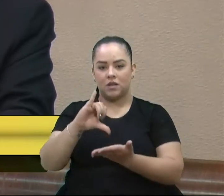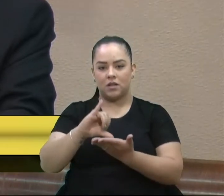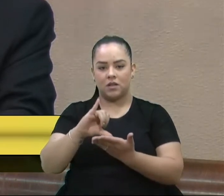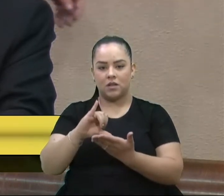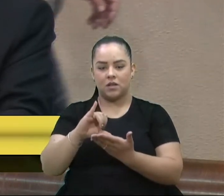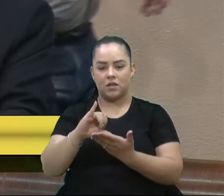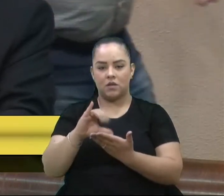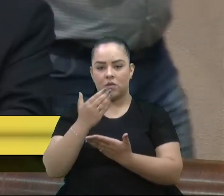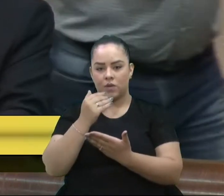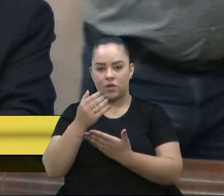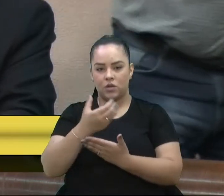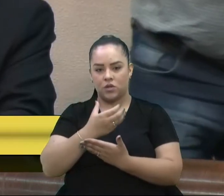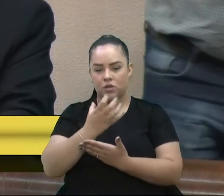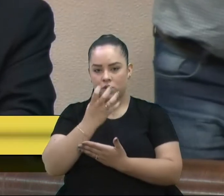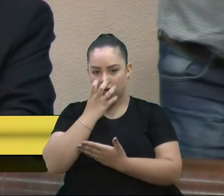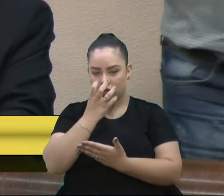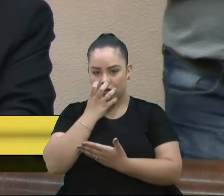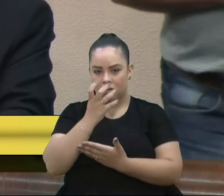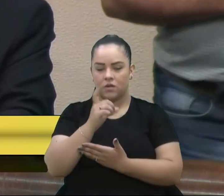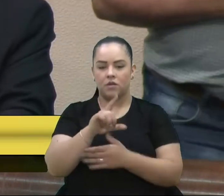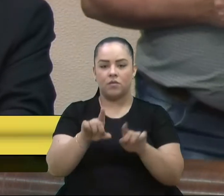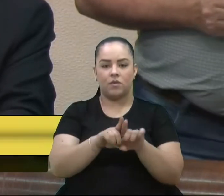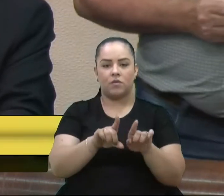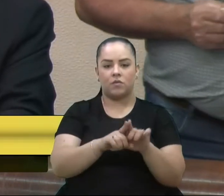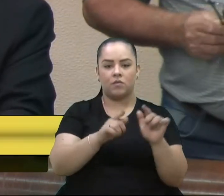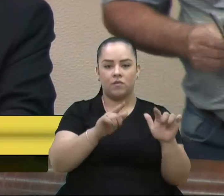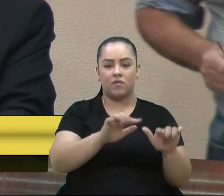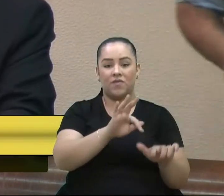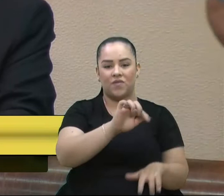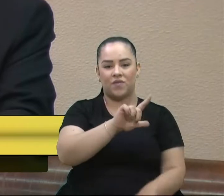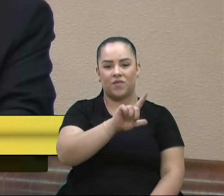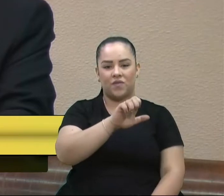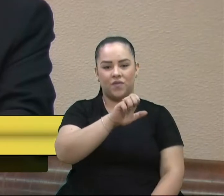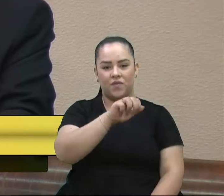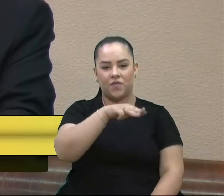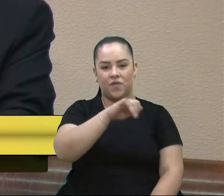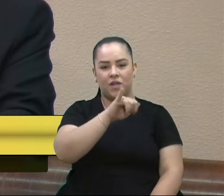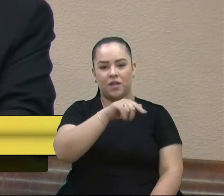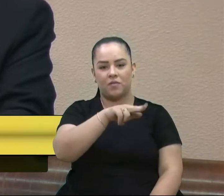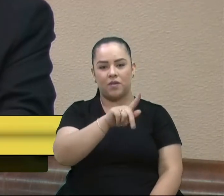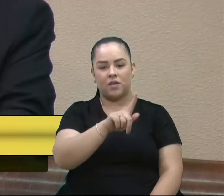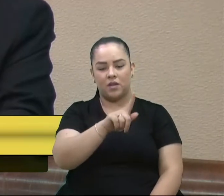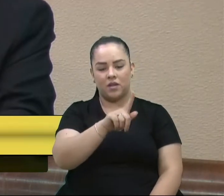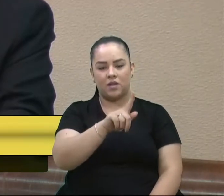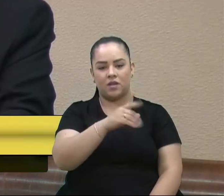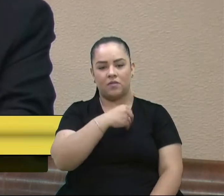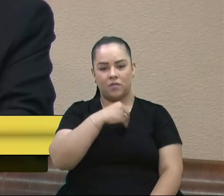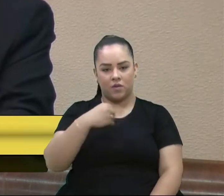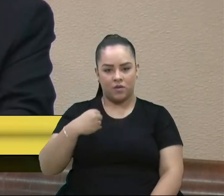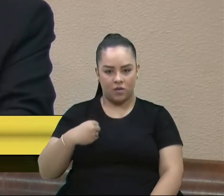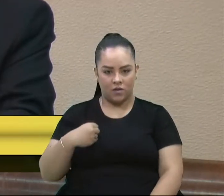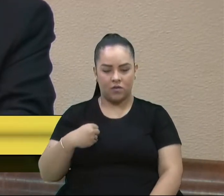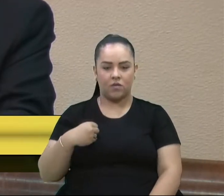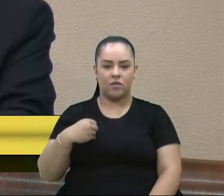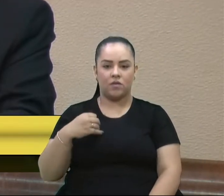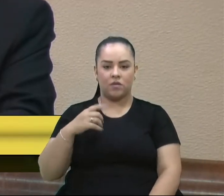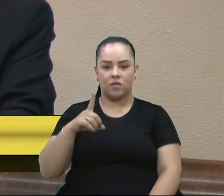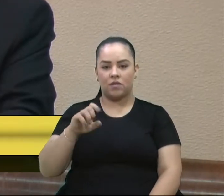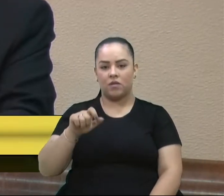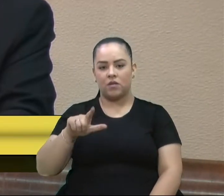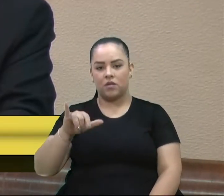Flêmig Medicina, na Vereador Mário Pesce, e Elis Cabeleireira, na Andrade Neves,